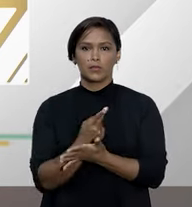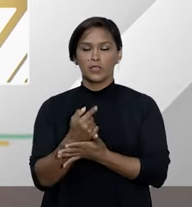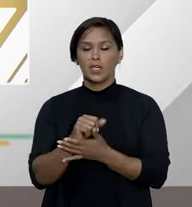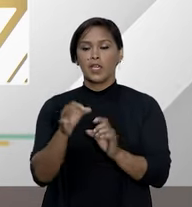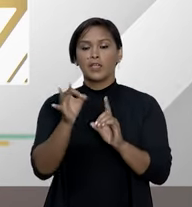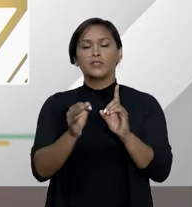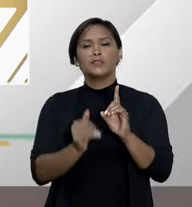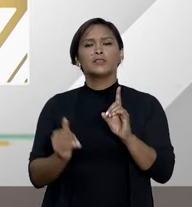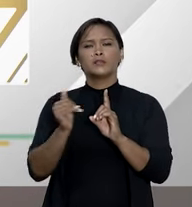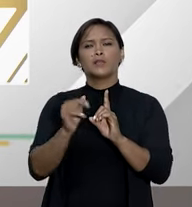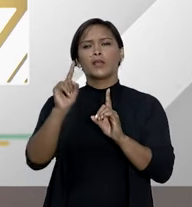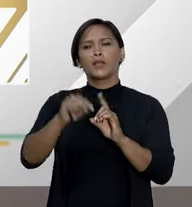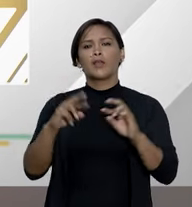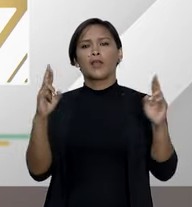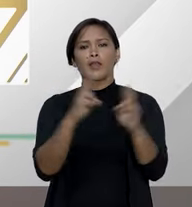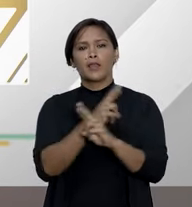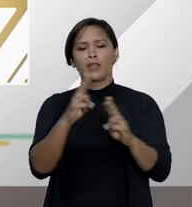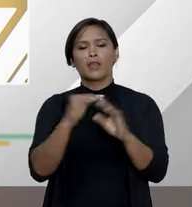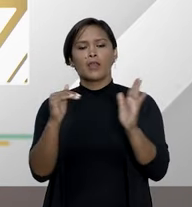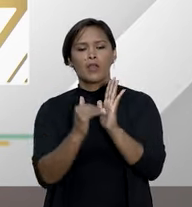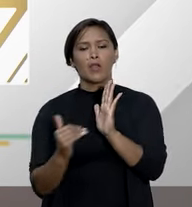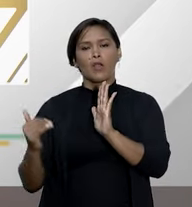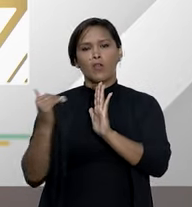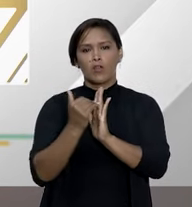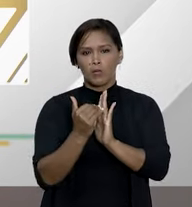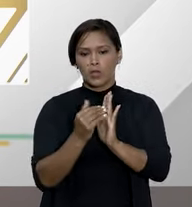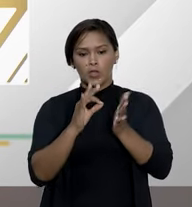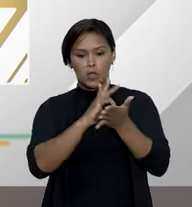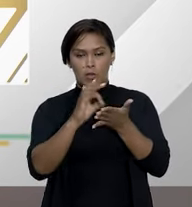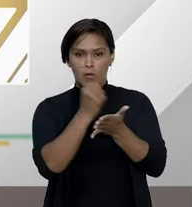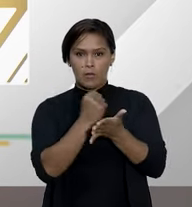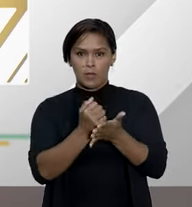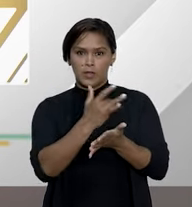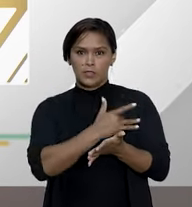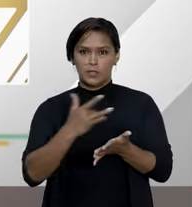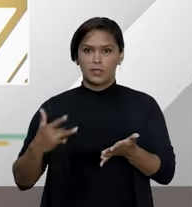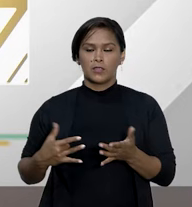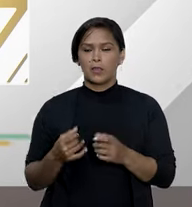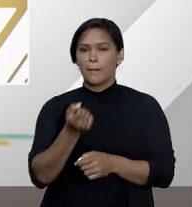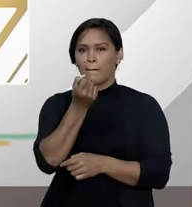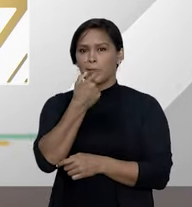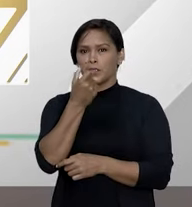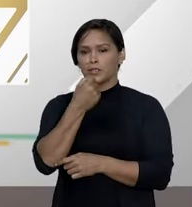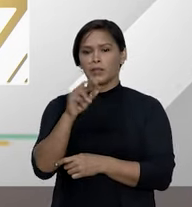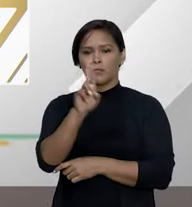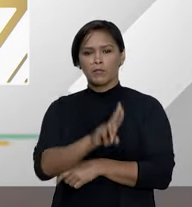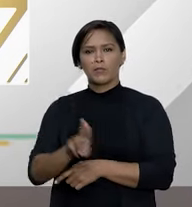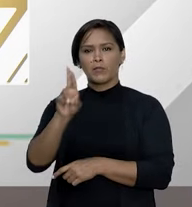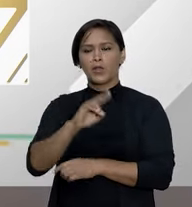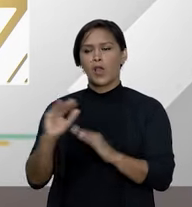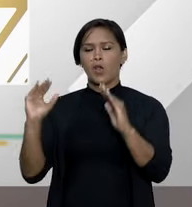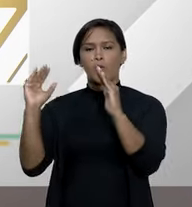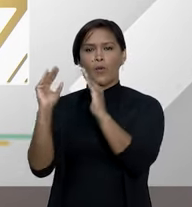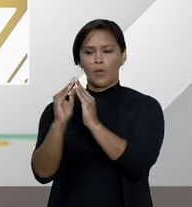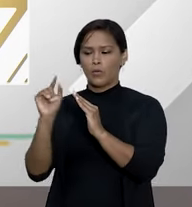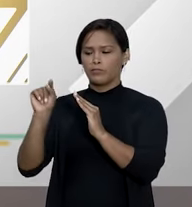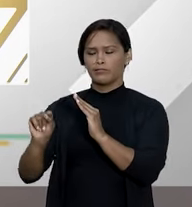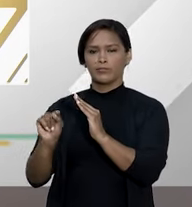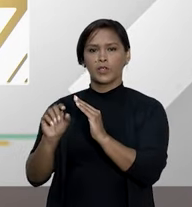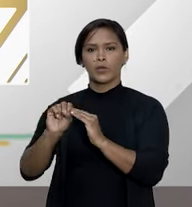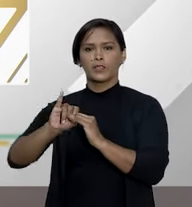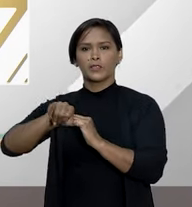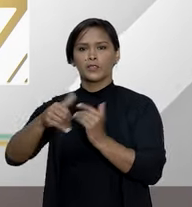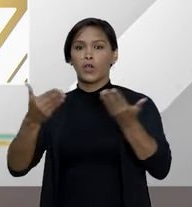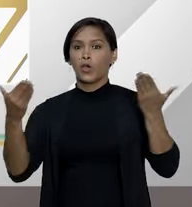desembargador e em relação a cobertura pelo plano de saúde de medicamentos para uso domiciliar o STJ